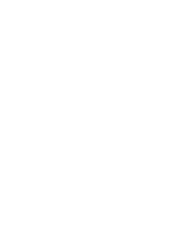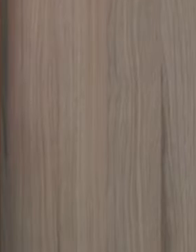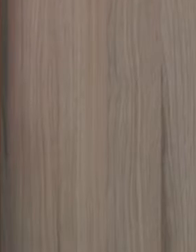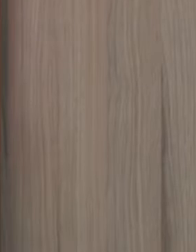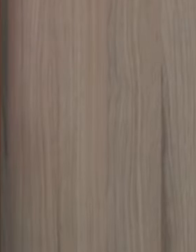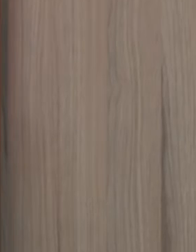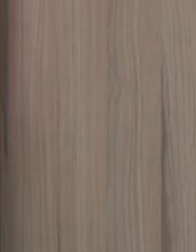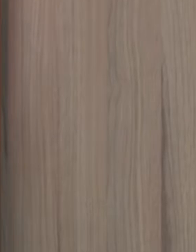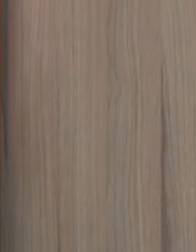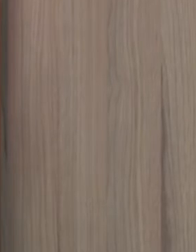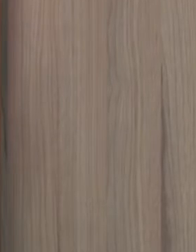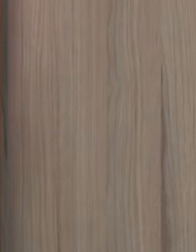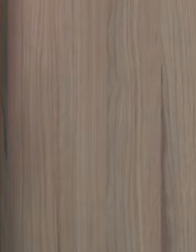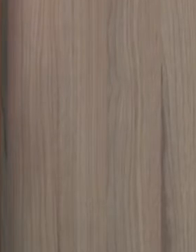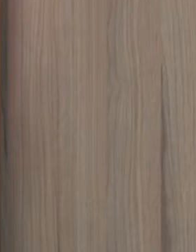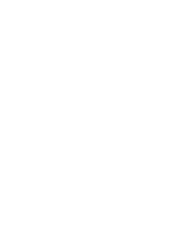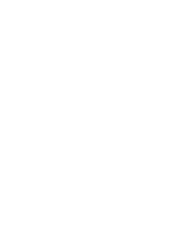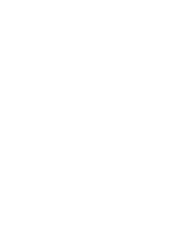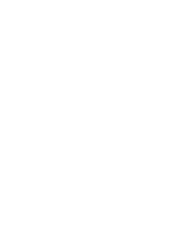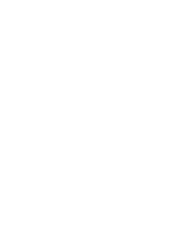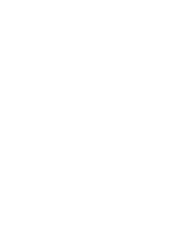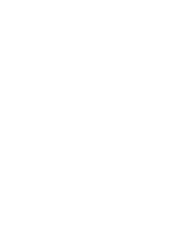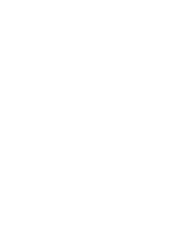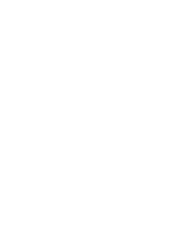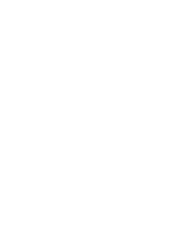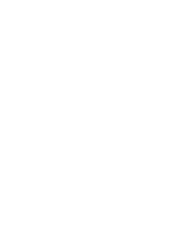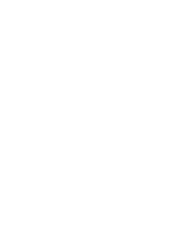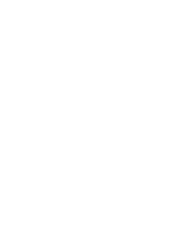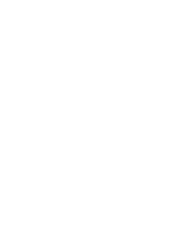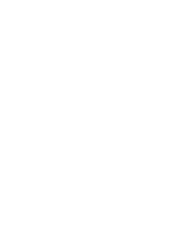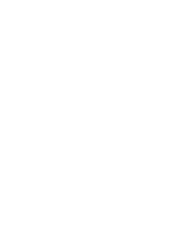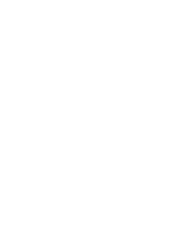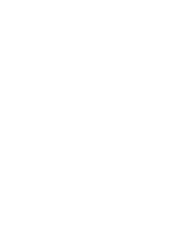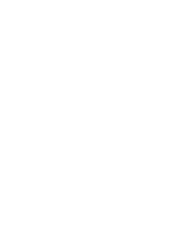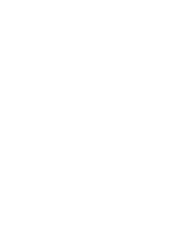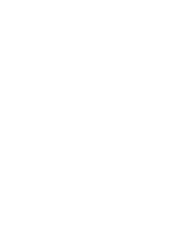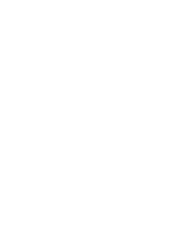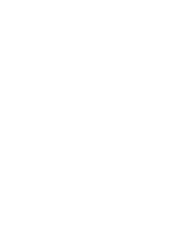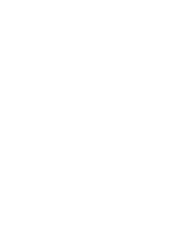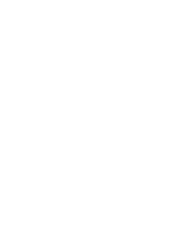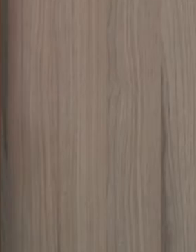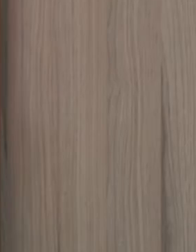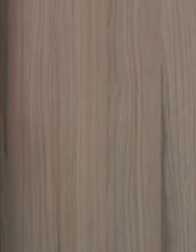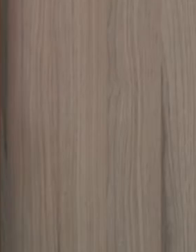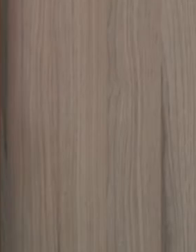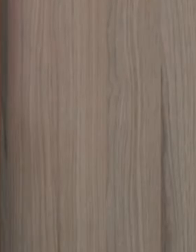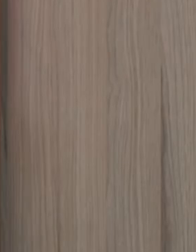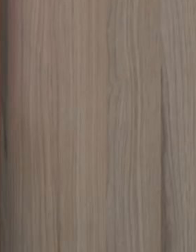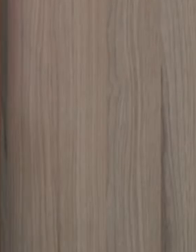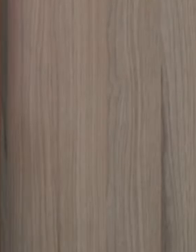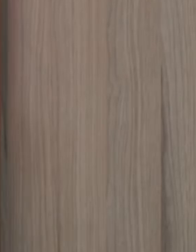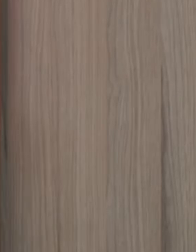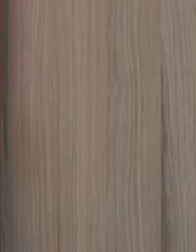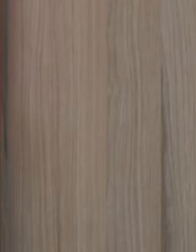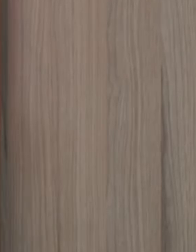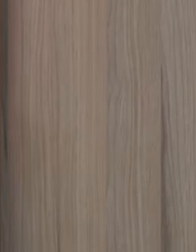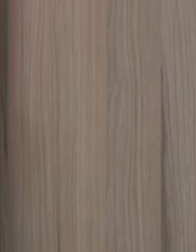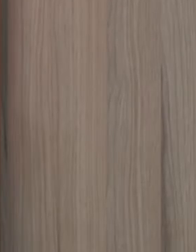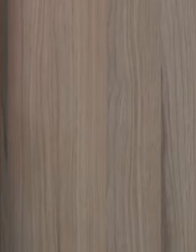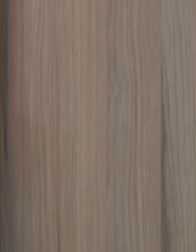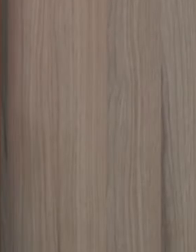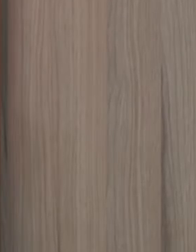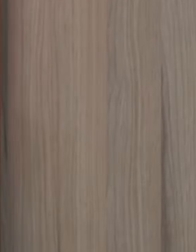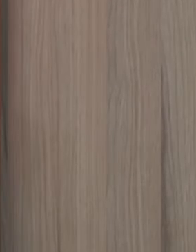Vamos colocar mais flocos aí? Olha lá. Aí, o sorveteiro